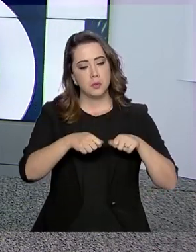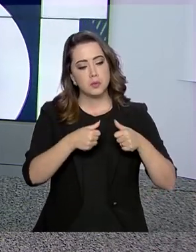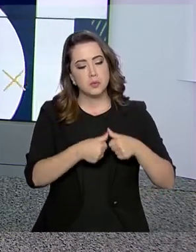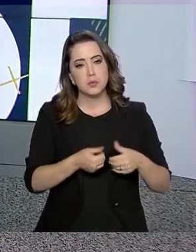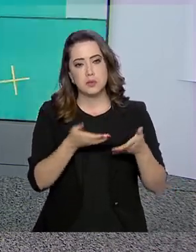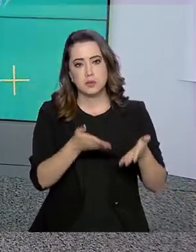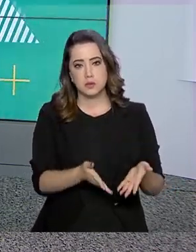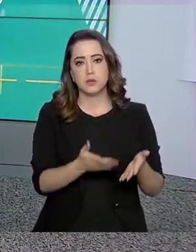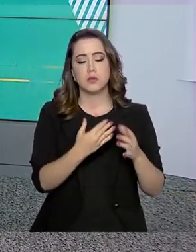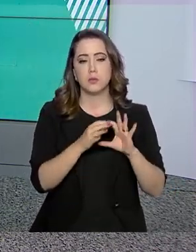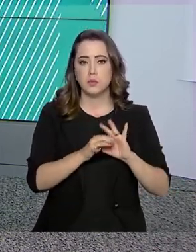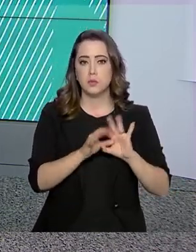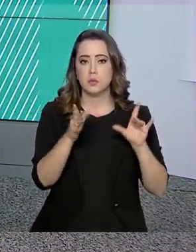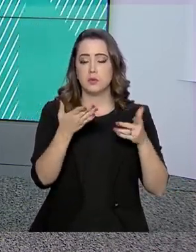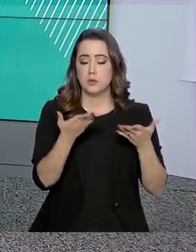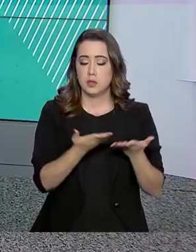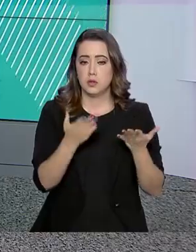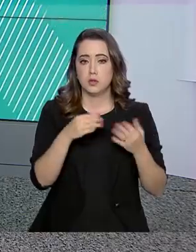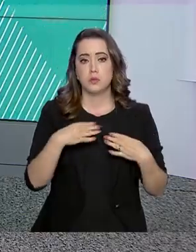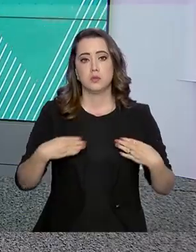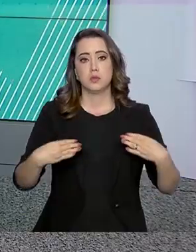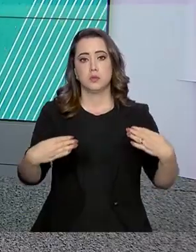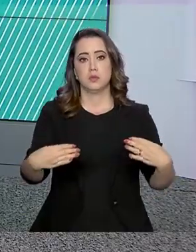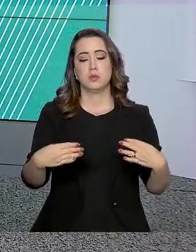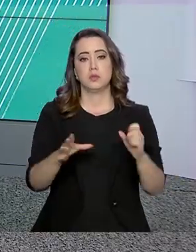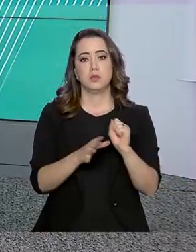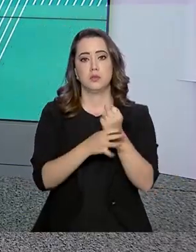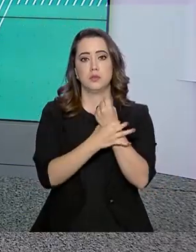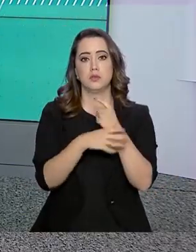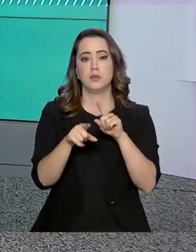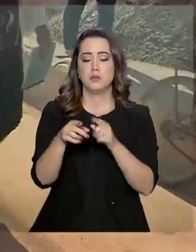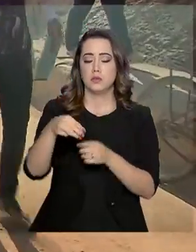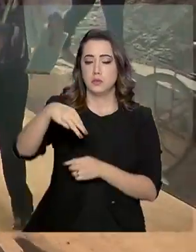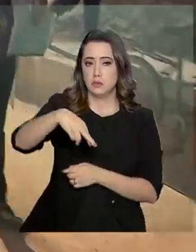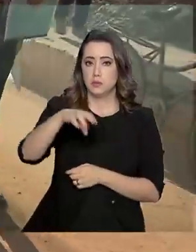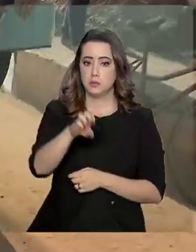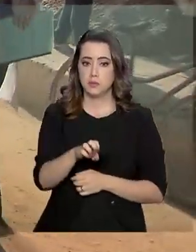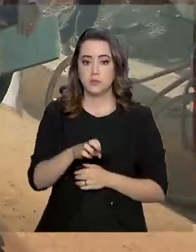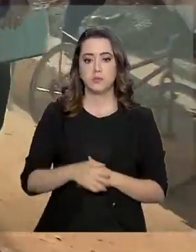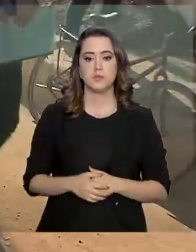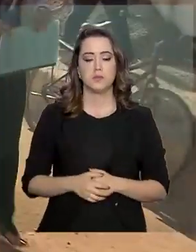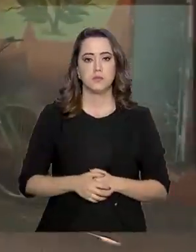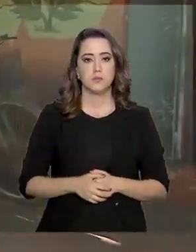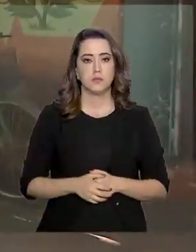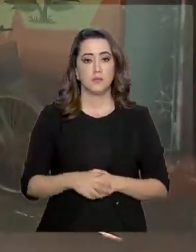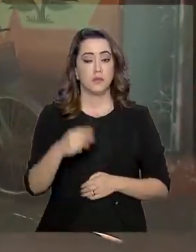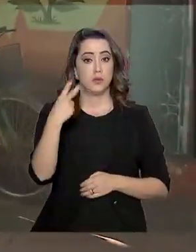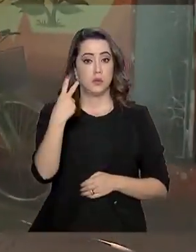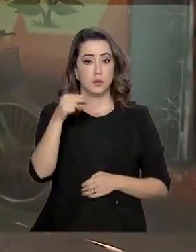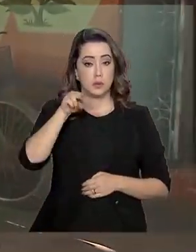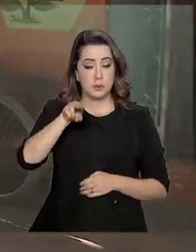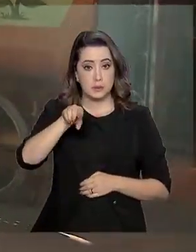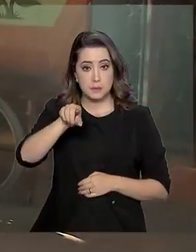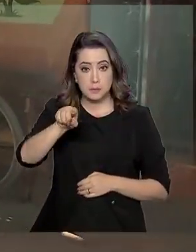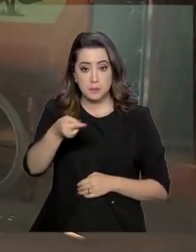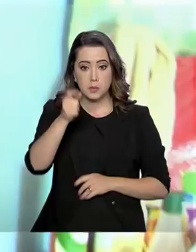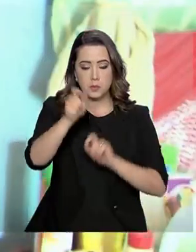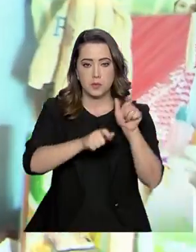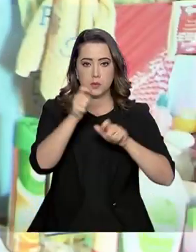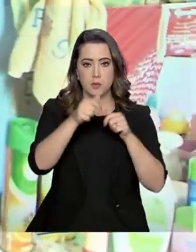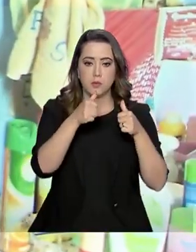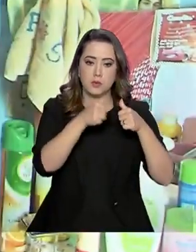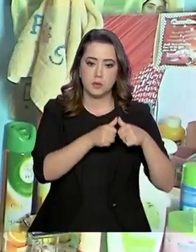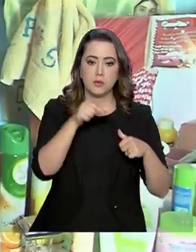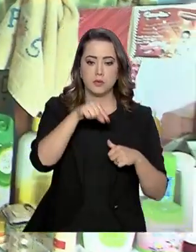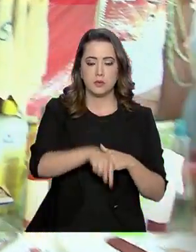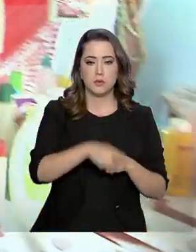pelos Ministérios da Segurança Pública e das Relações Exteriores. Cerca de 2 mil médicos permaneceram no Brasil